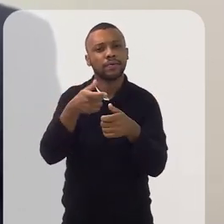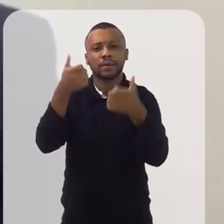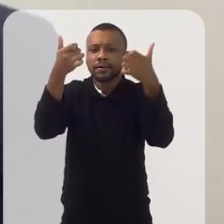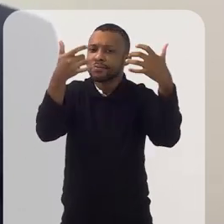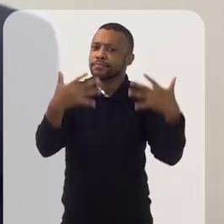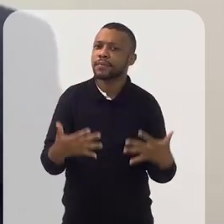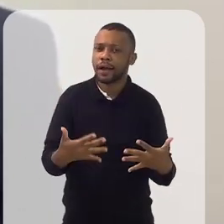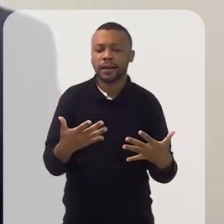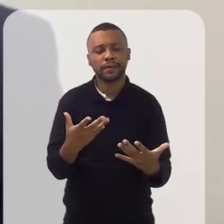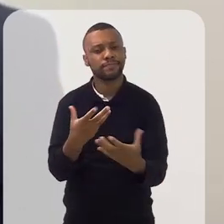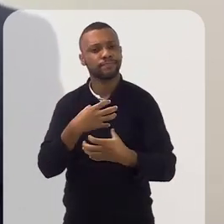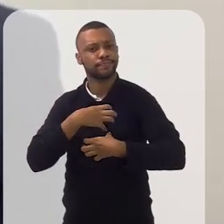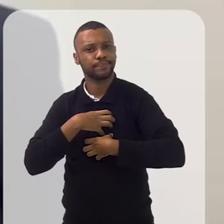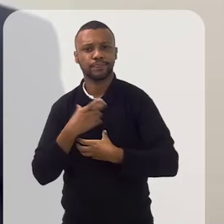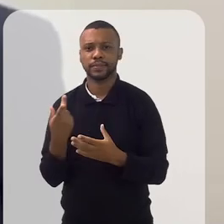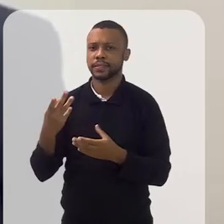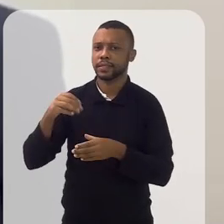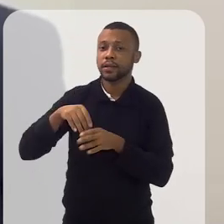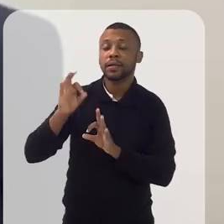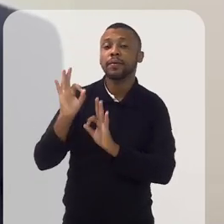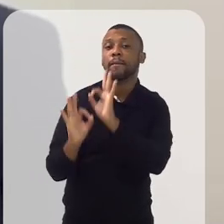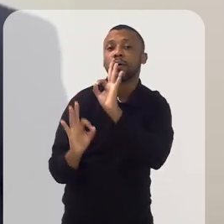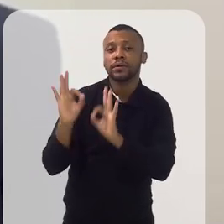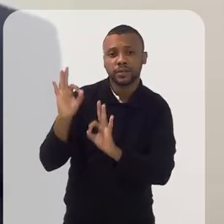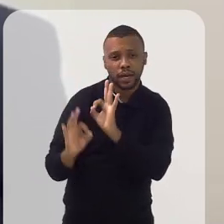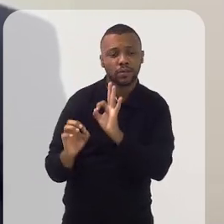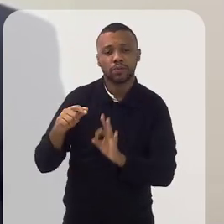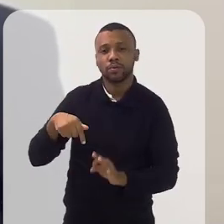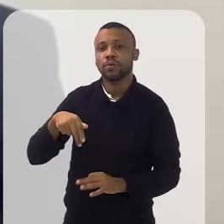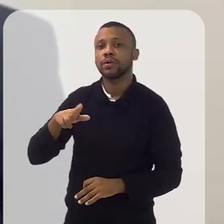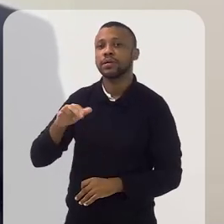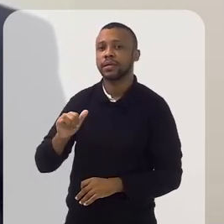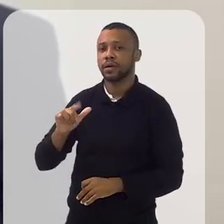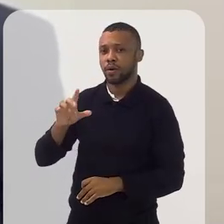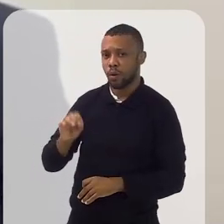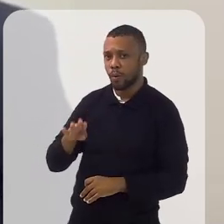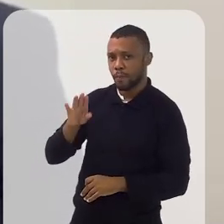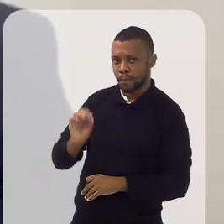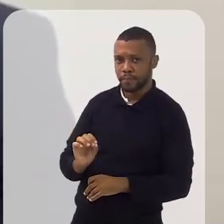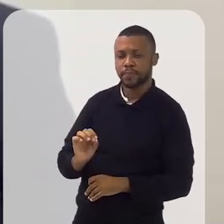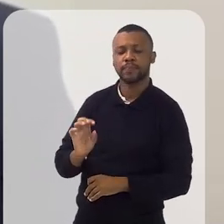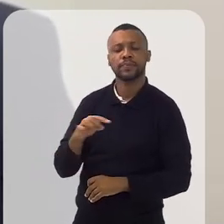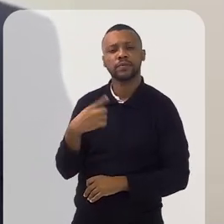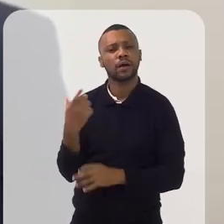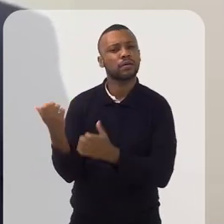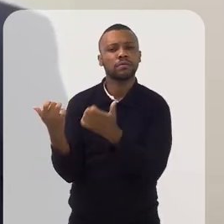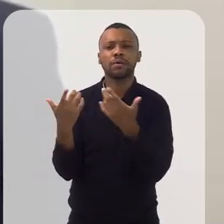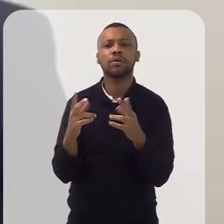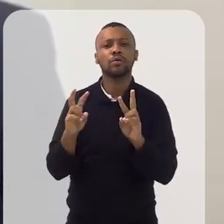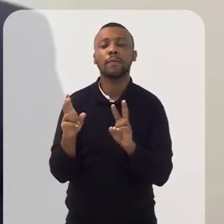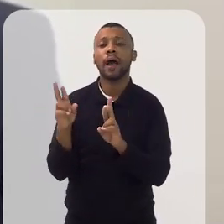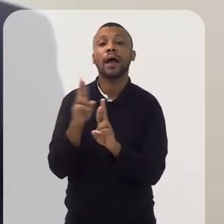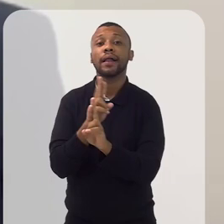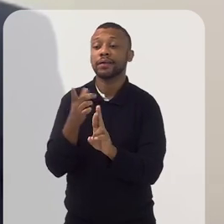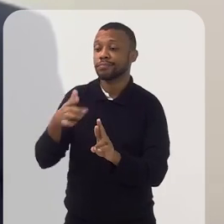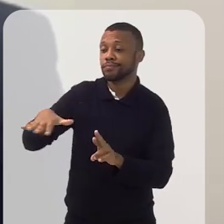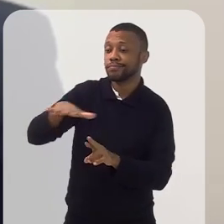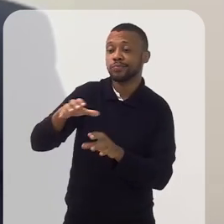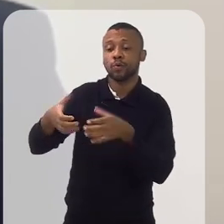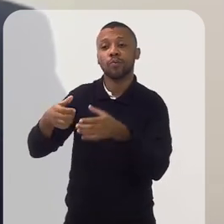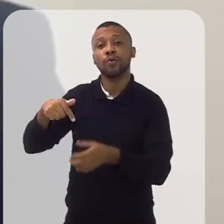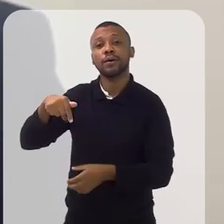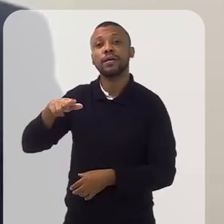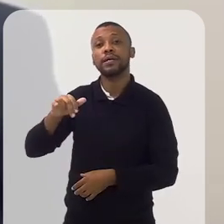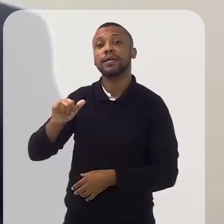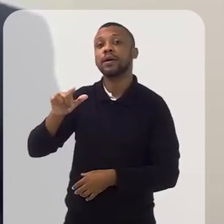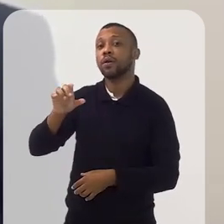fala muito bem desse projeto dos quilombos. Queria que você falasse também da relação desses quilombos